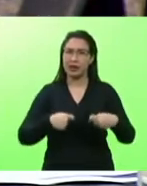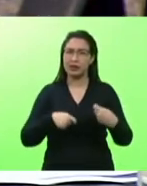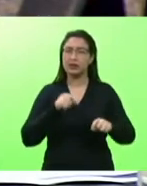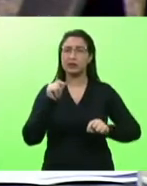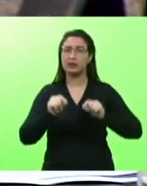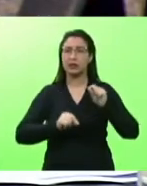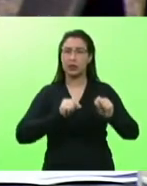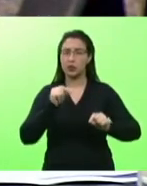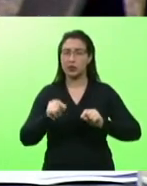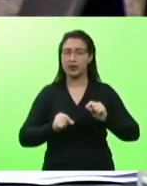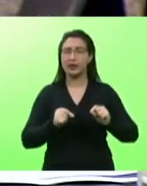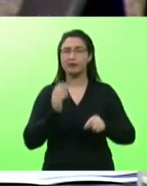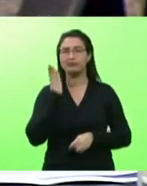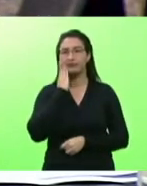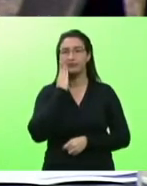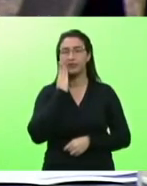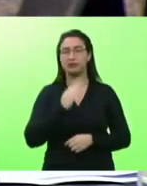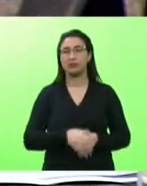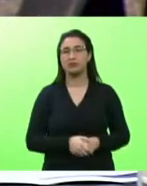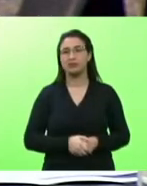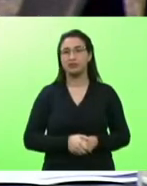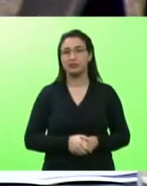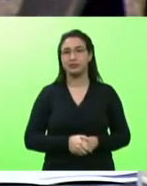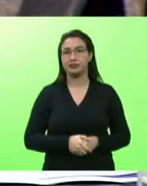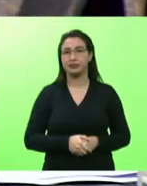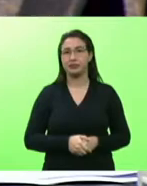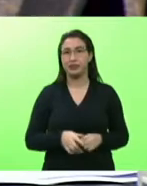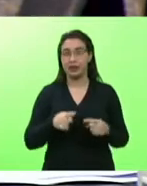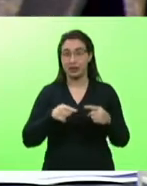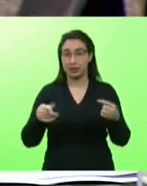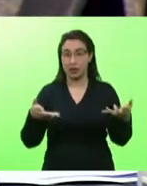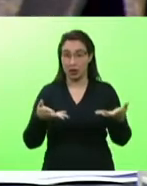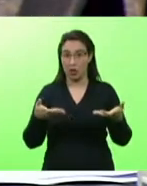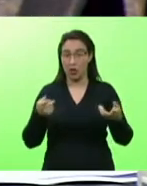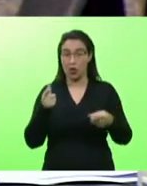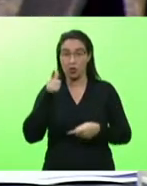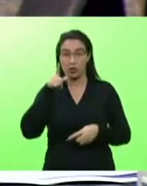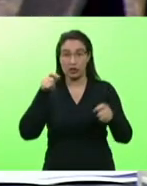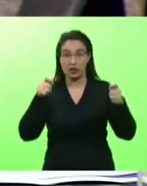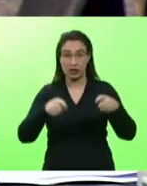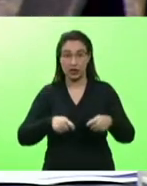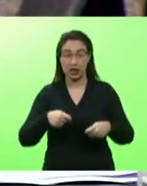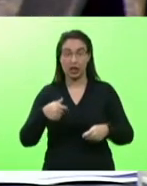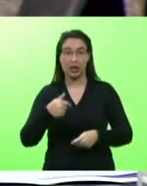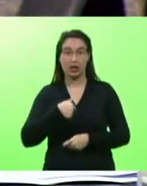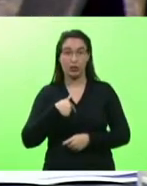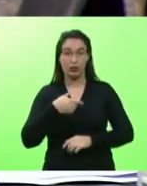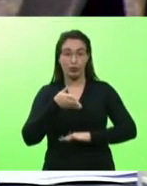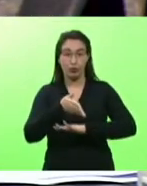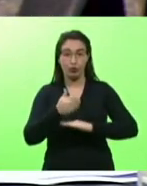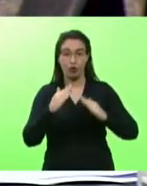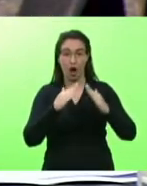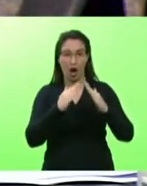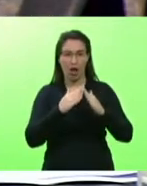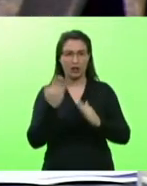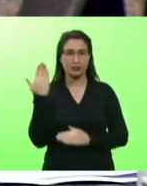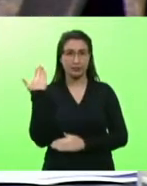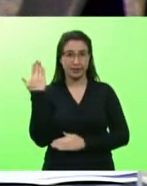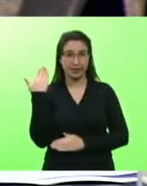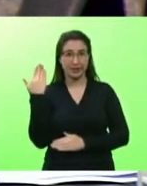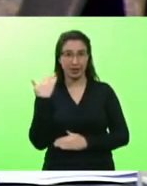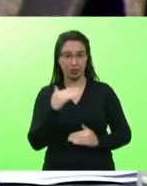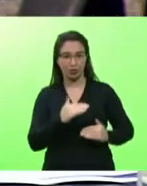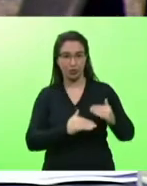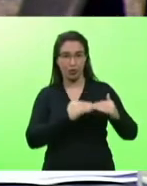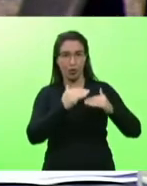oportunidade de estar na minha antiga casa. Aliás, no que foi a evolução da minha antiga casa,